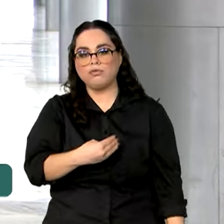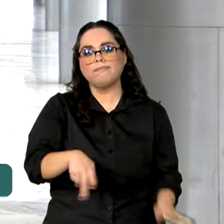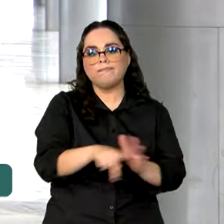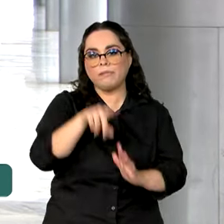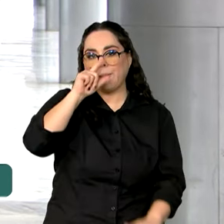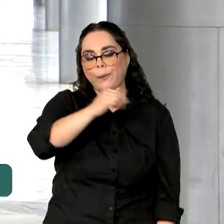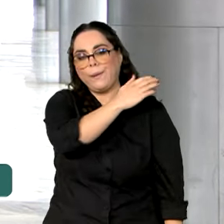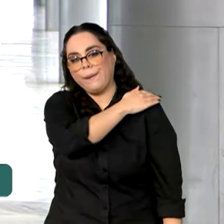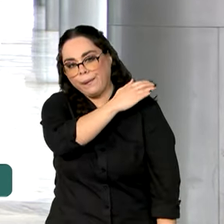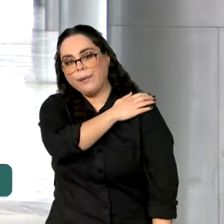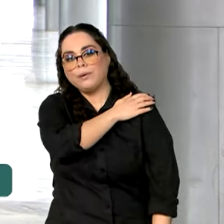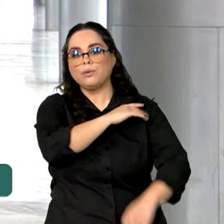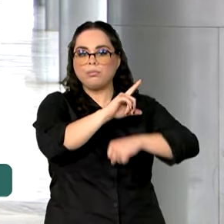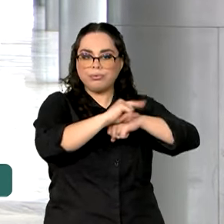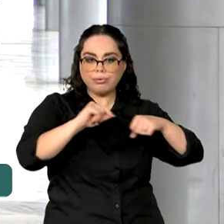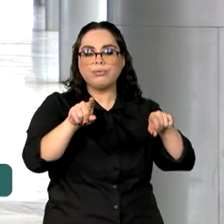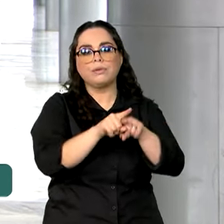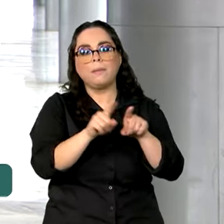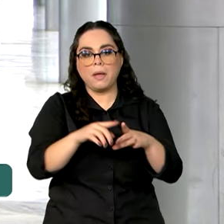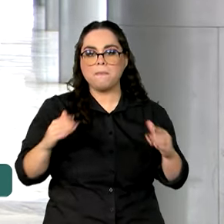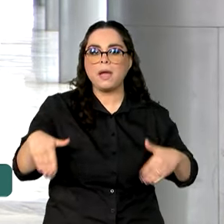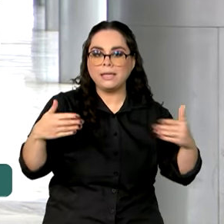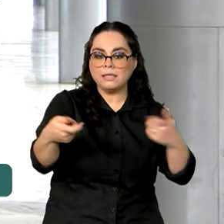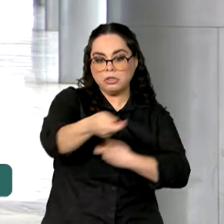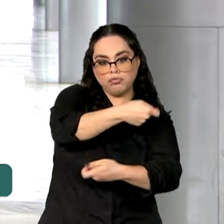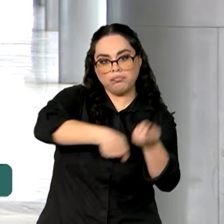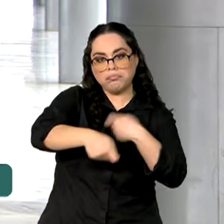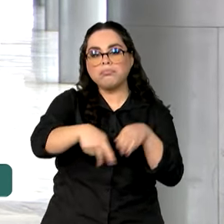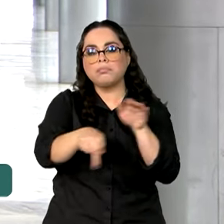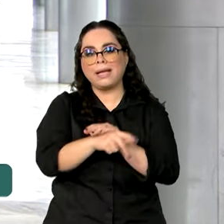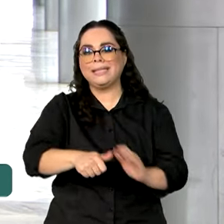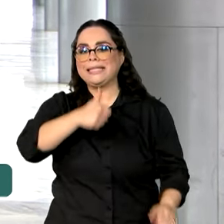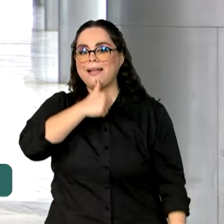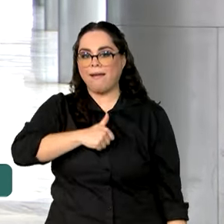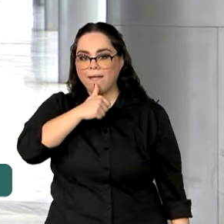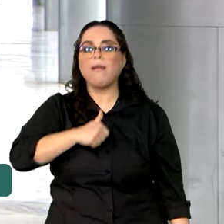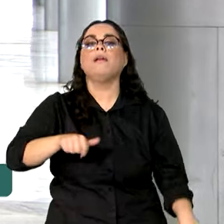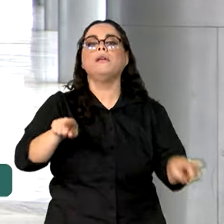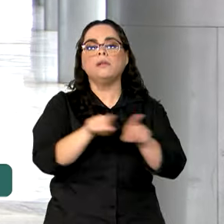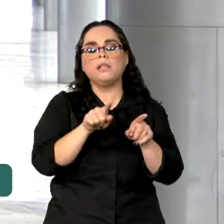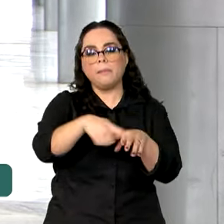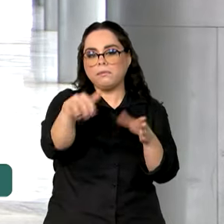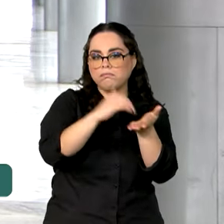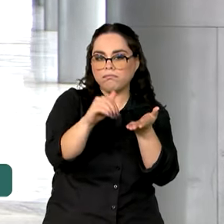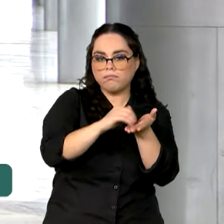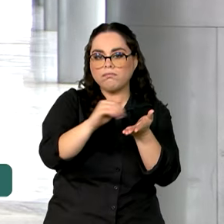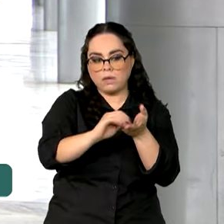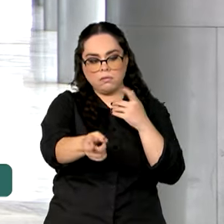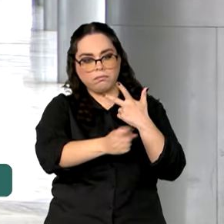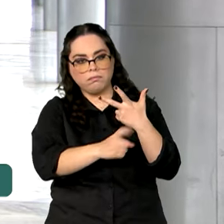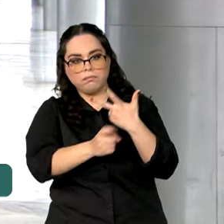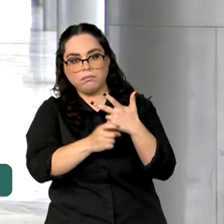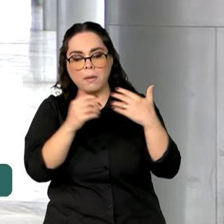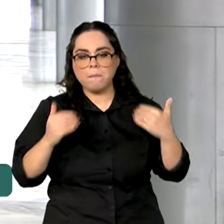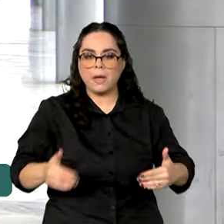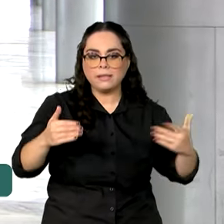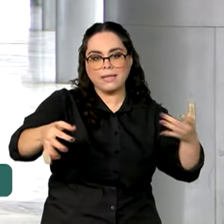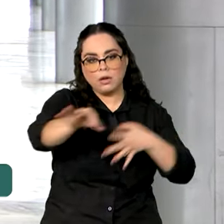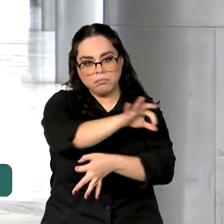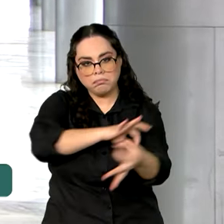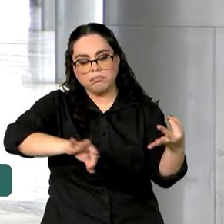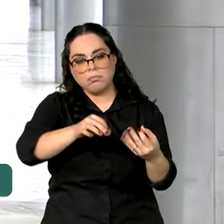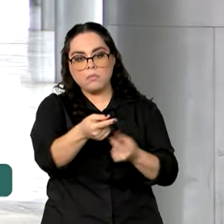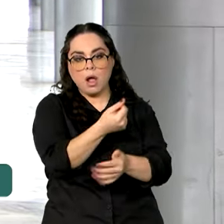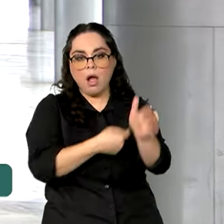Também a ministra da Gestão e Inovação e Serviços Públicos, Esther Dweck. E o secretário executivo do Ministério do Planejamento e